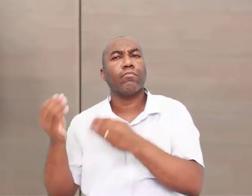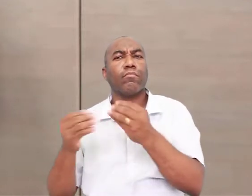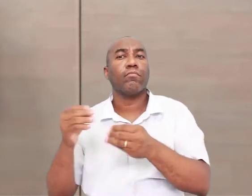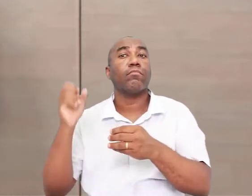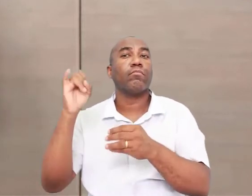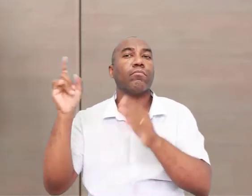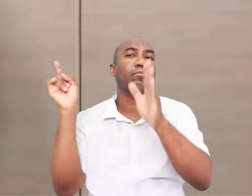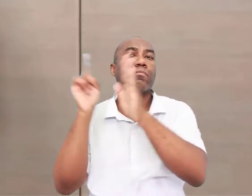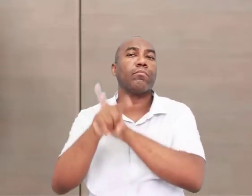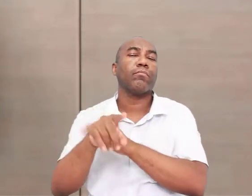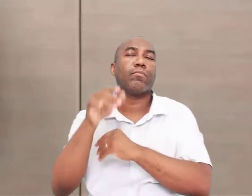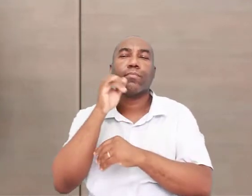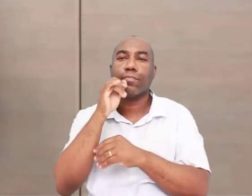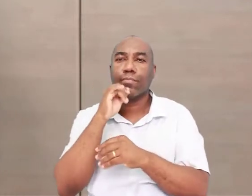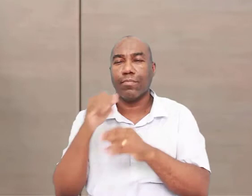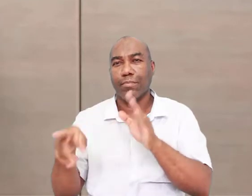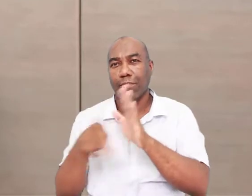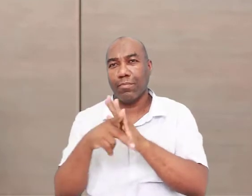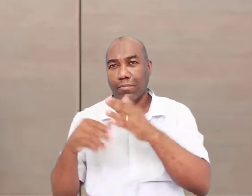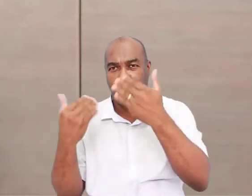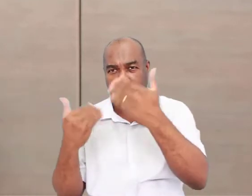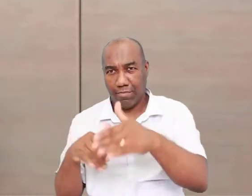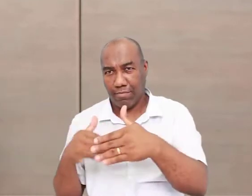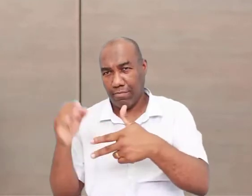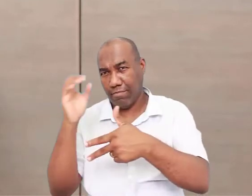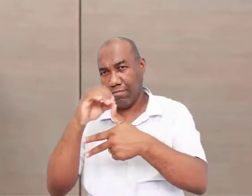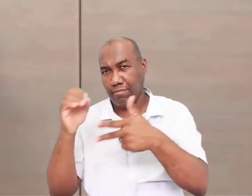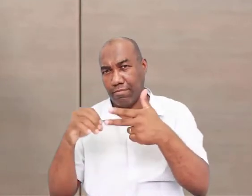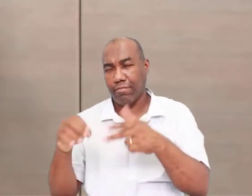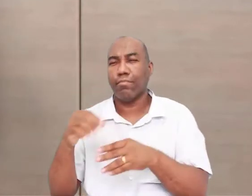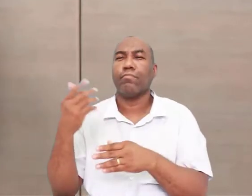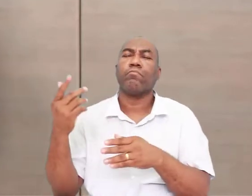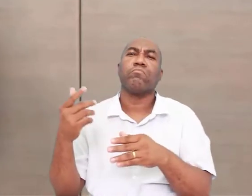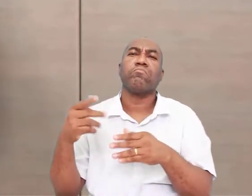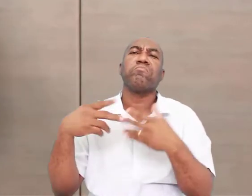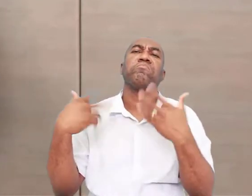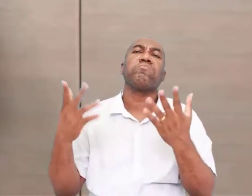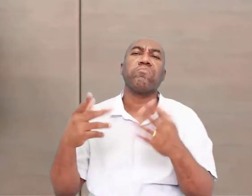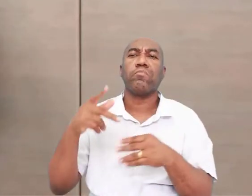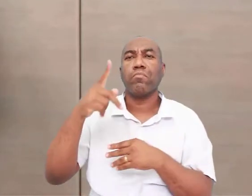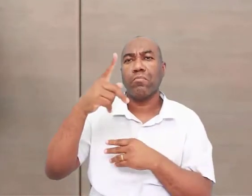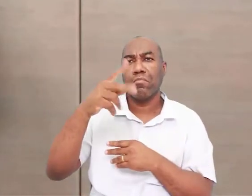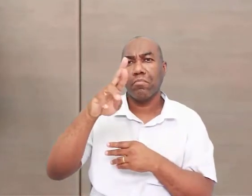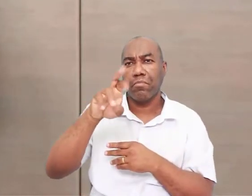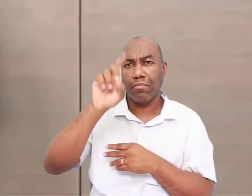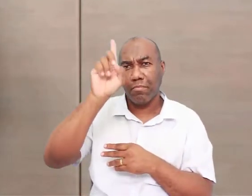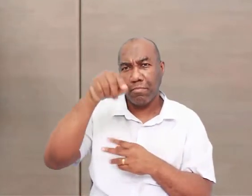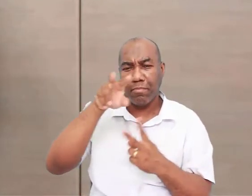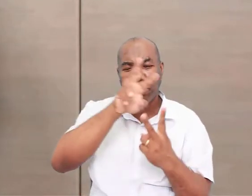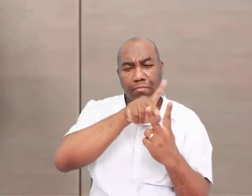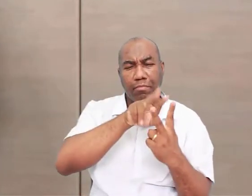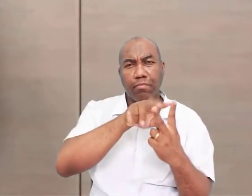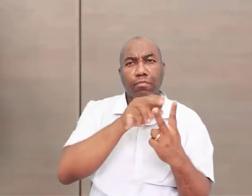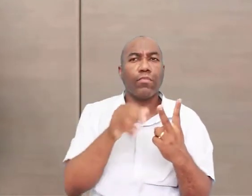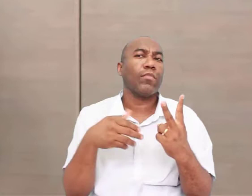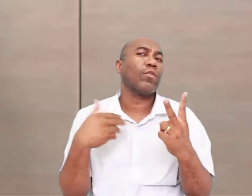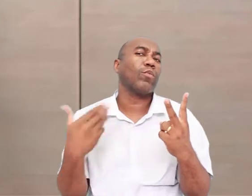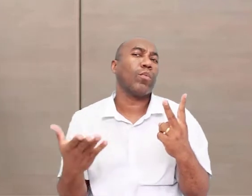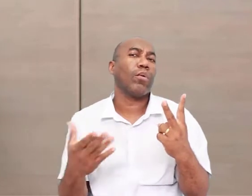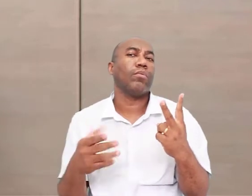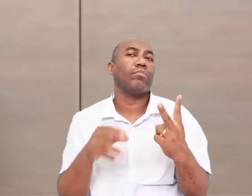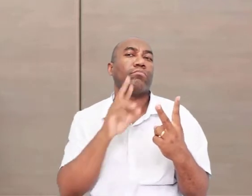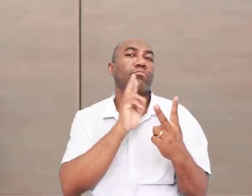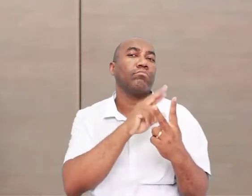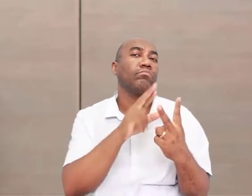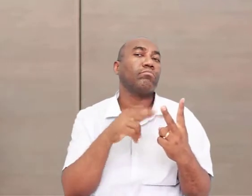são as fases da pré-história e tiver escrito assim, Paleolítico, Neolítico e Idade dos Metais, tá certo? Certíssimo. Se vier uma